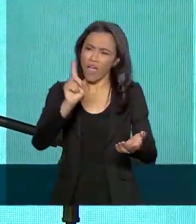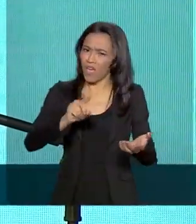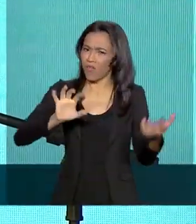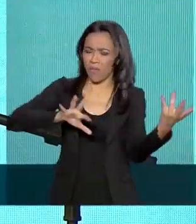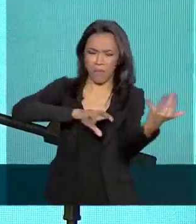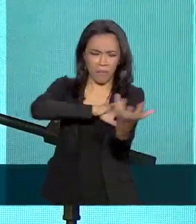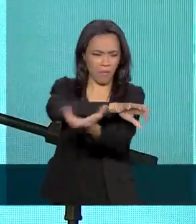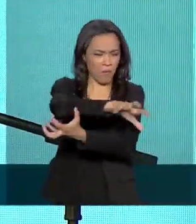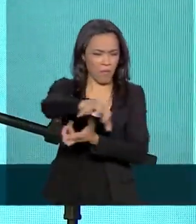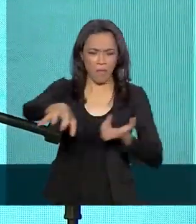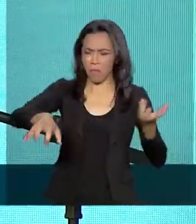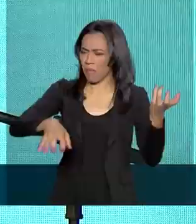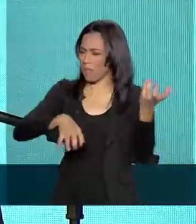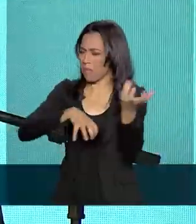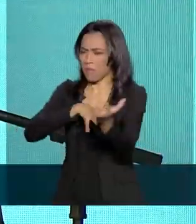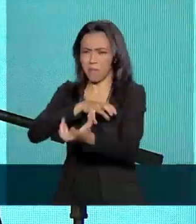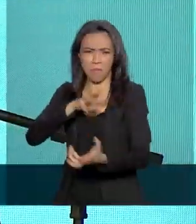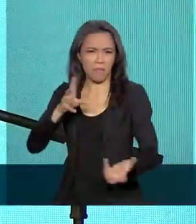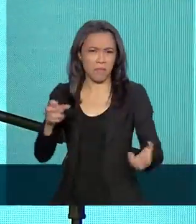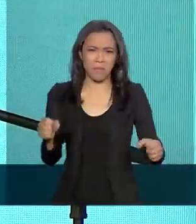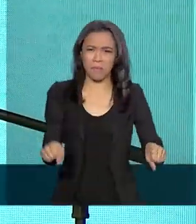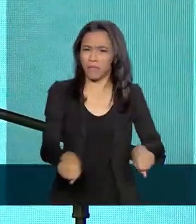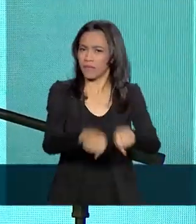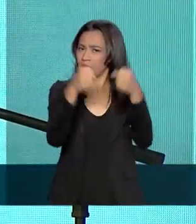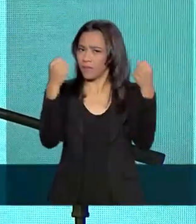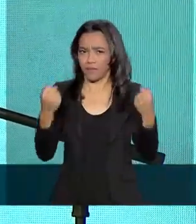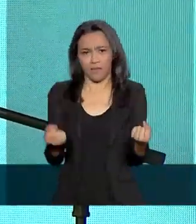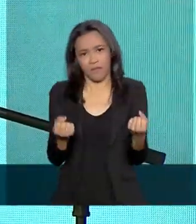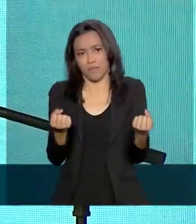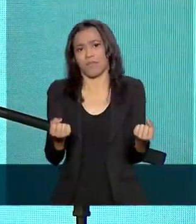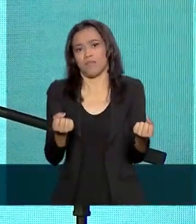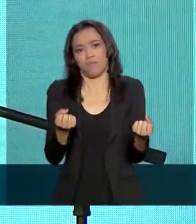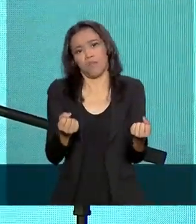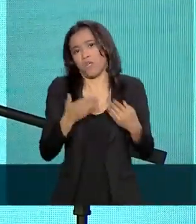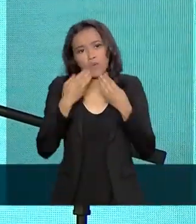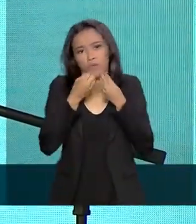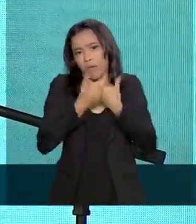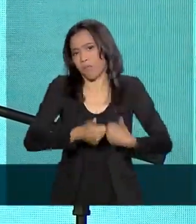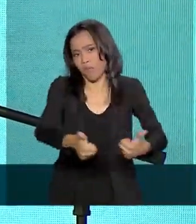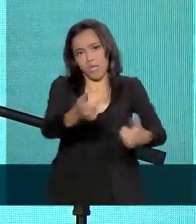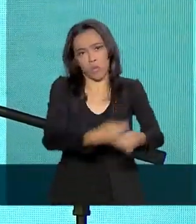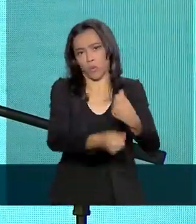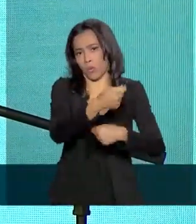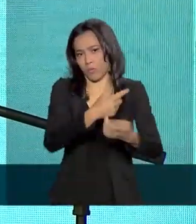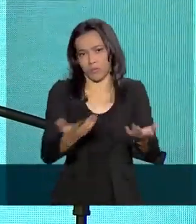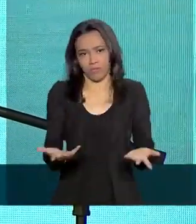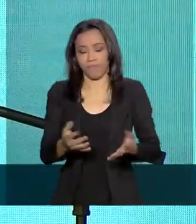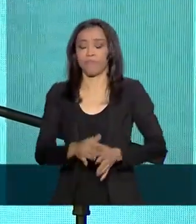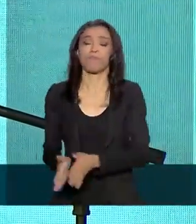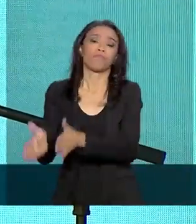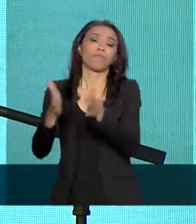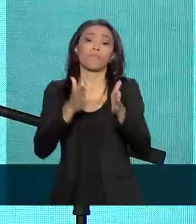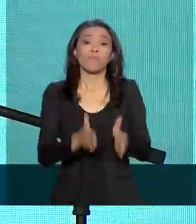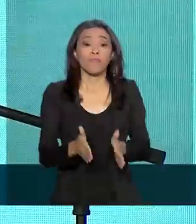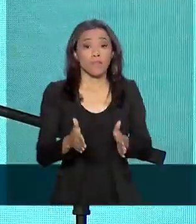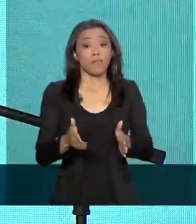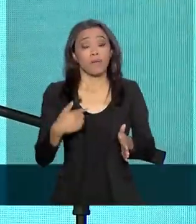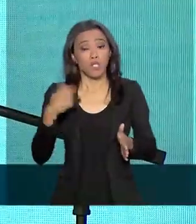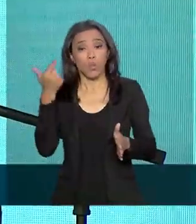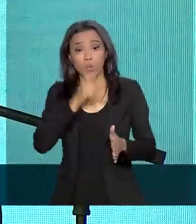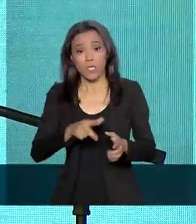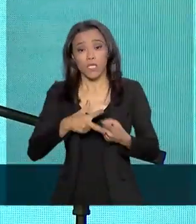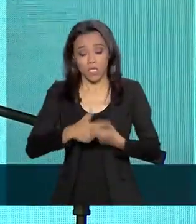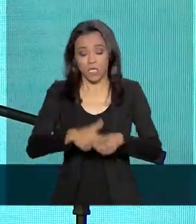que se instala em seu país. E para a gente acertar a economia, eu tive também uma rara felicidade.